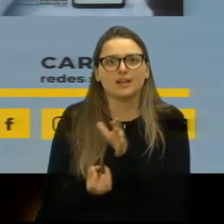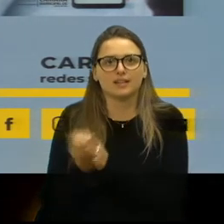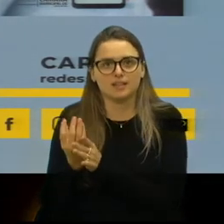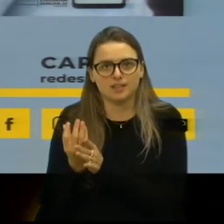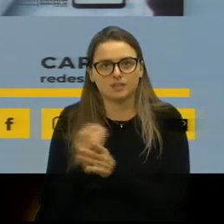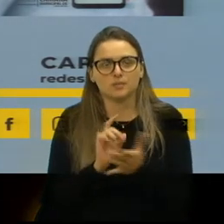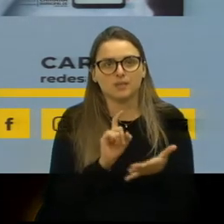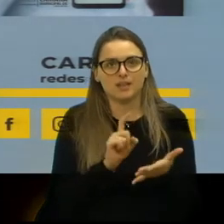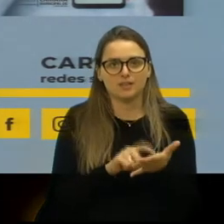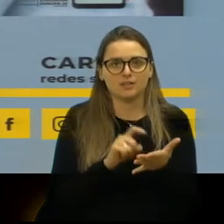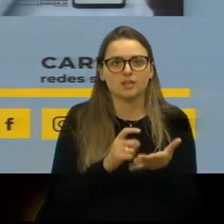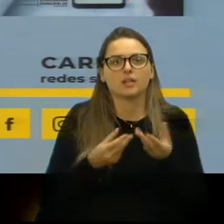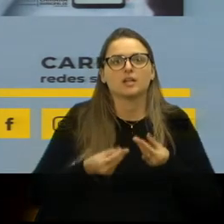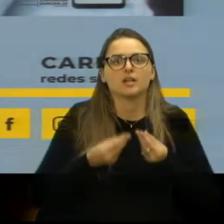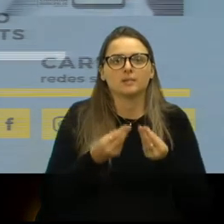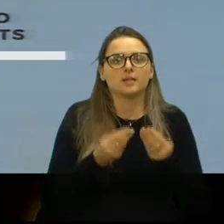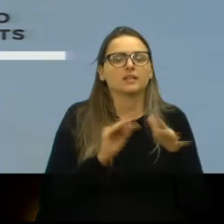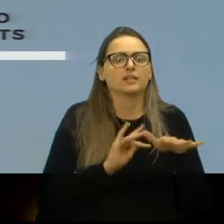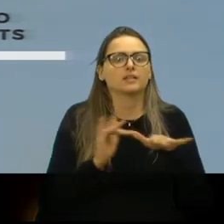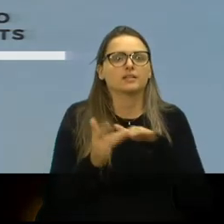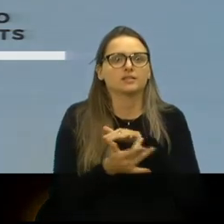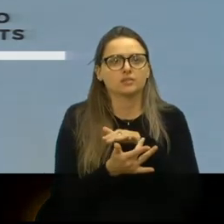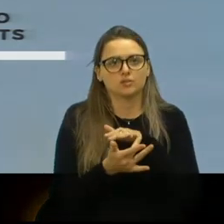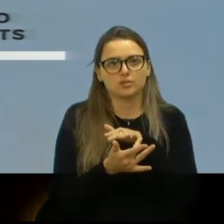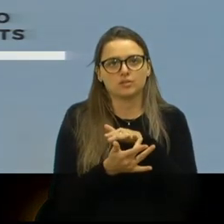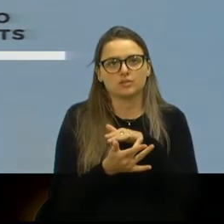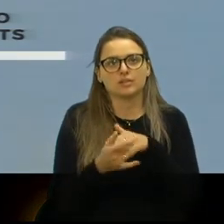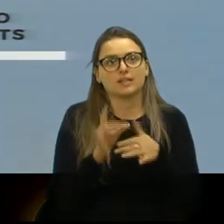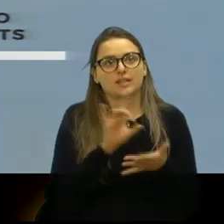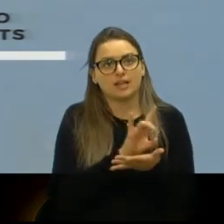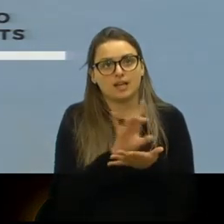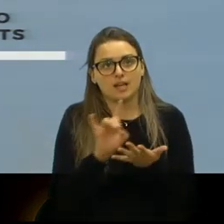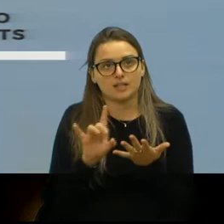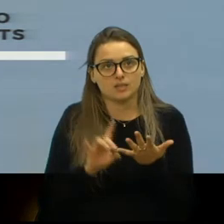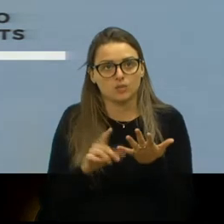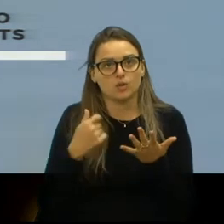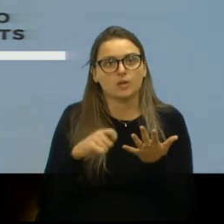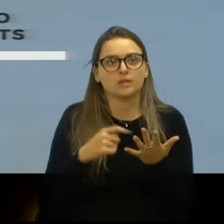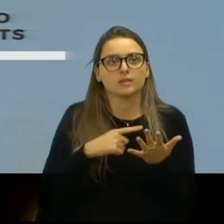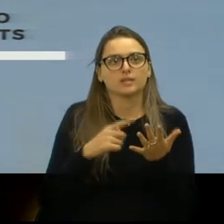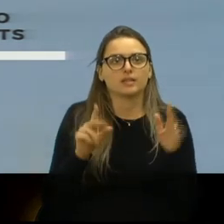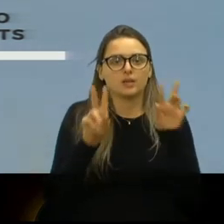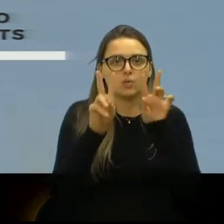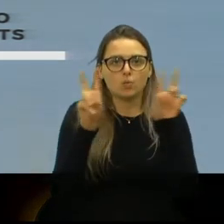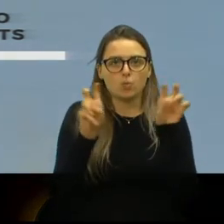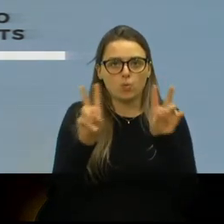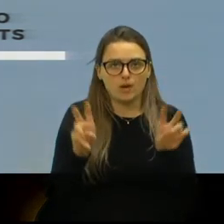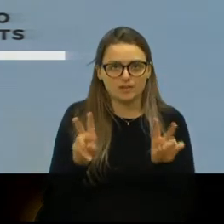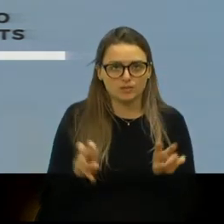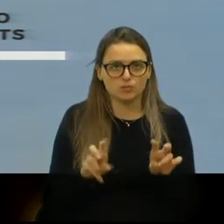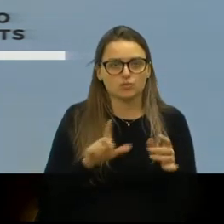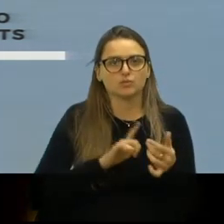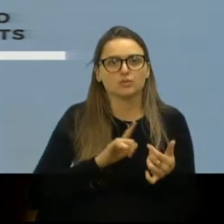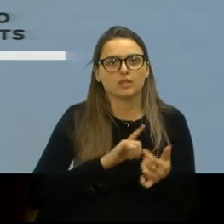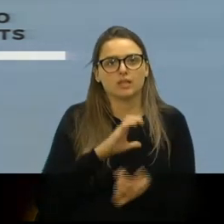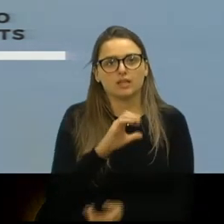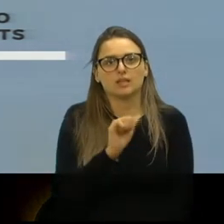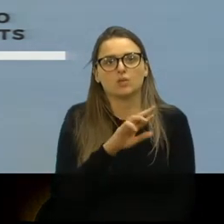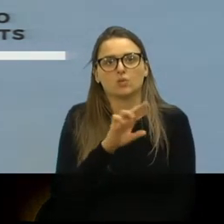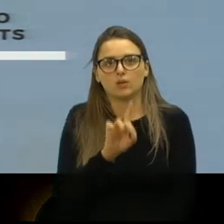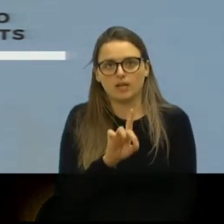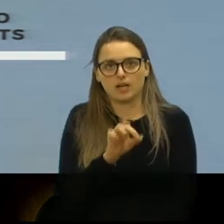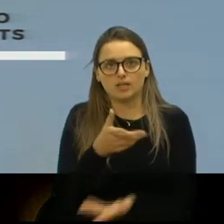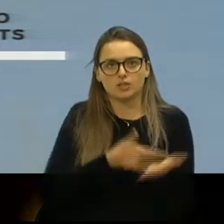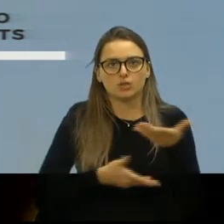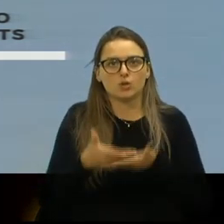serem distribuídos pelas redes sociais. e que aí cada um tem o seu temático. A gente tem ainda o card interativo